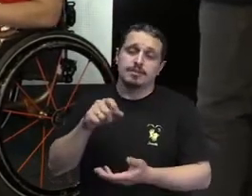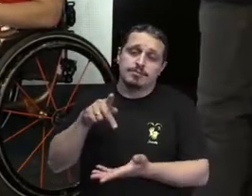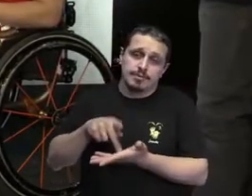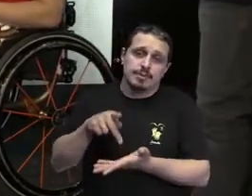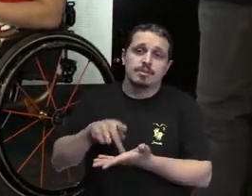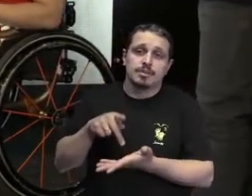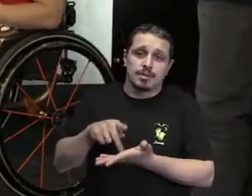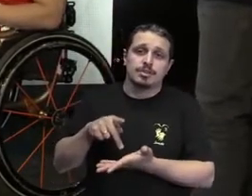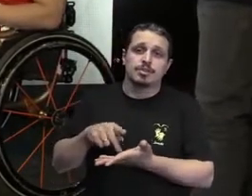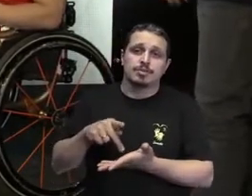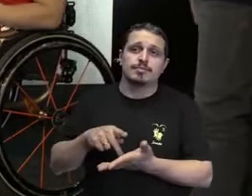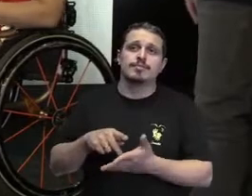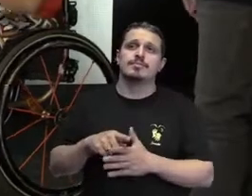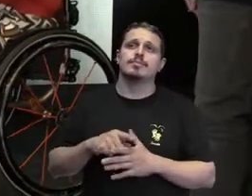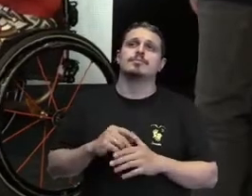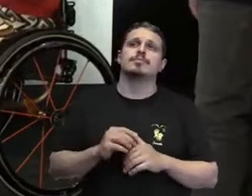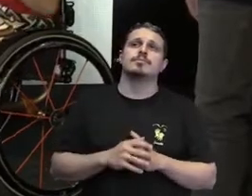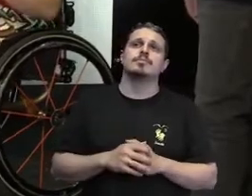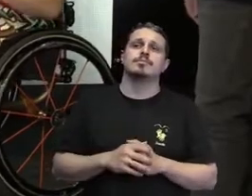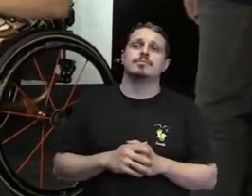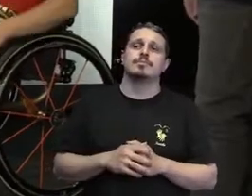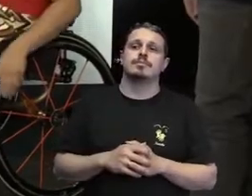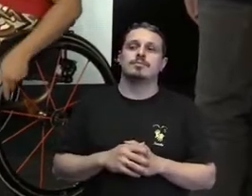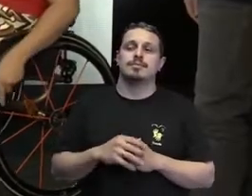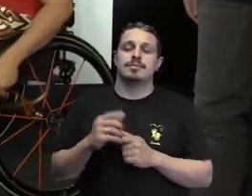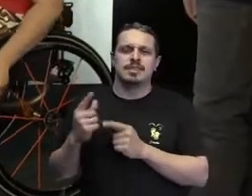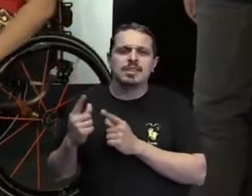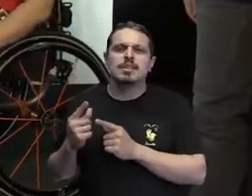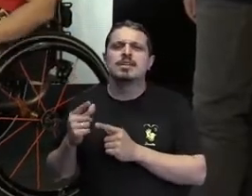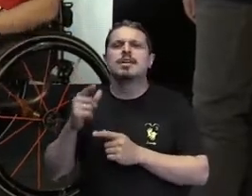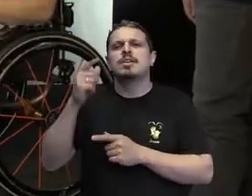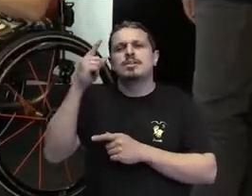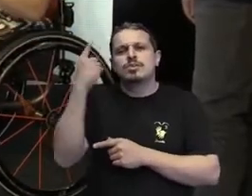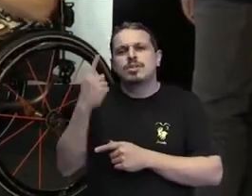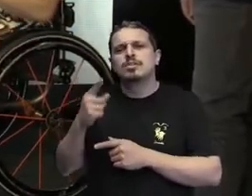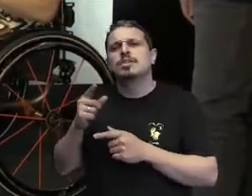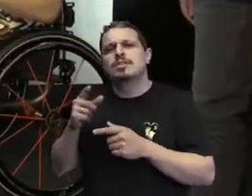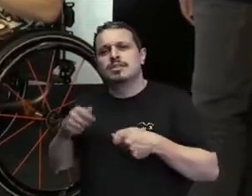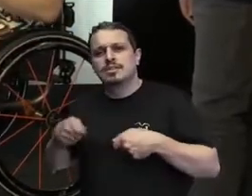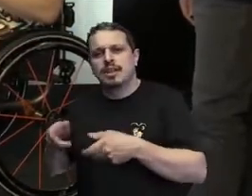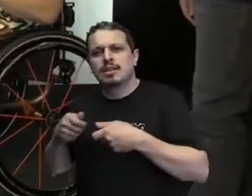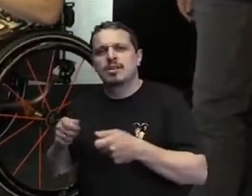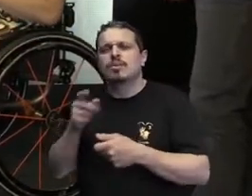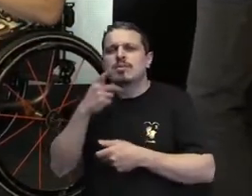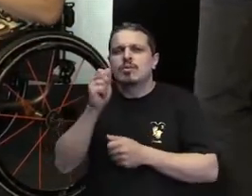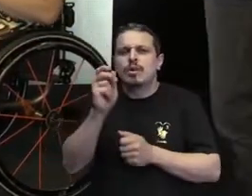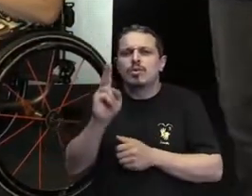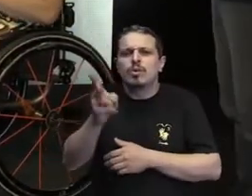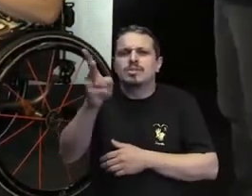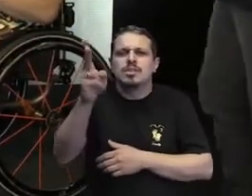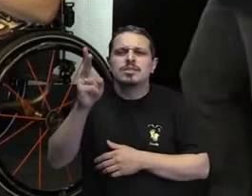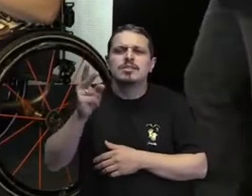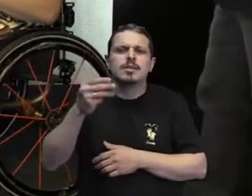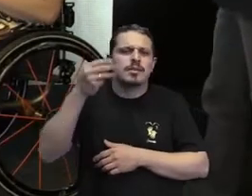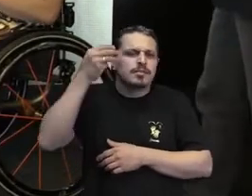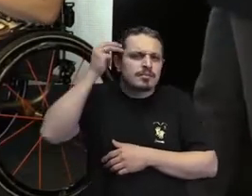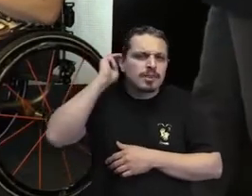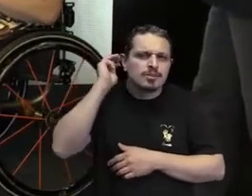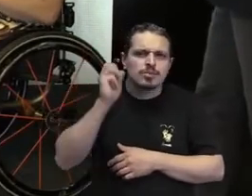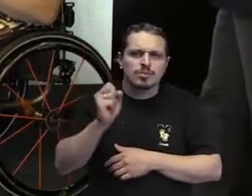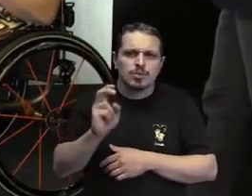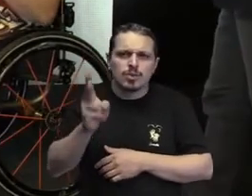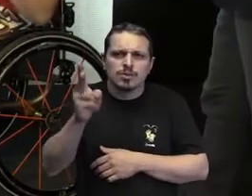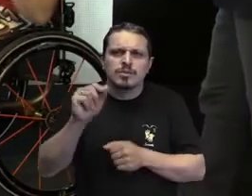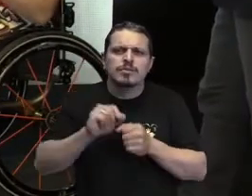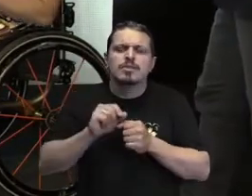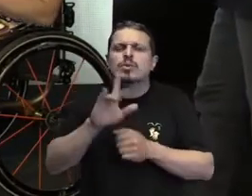Segue daí, Mari. Segue daí, Mari. Não, eu ia falar que você, sendo pioneira aí no YouTube e